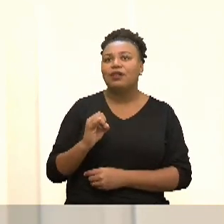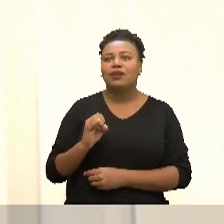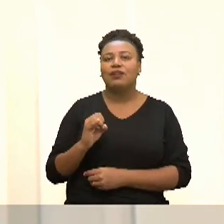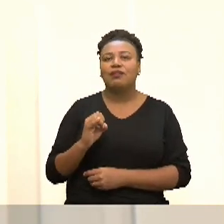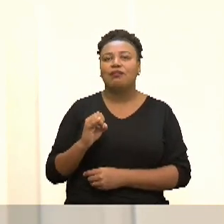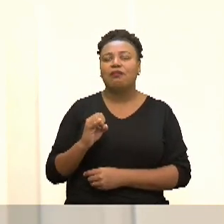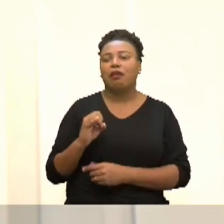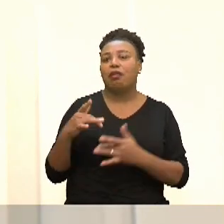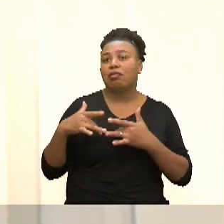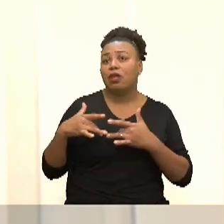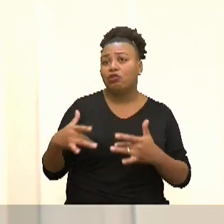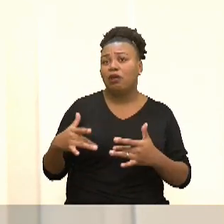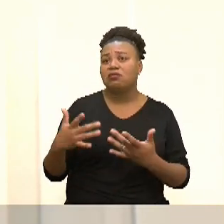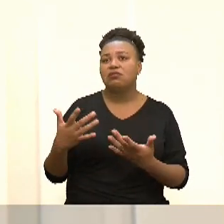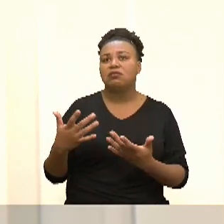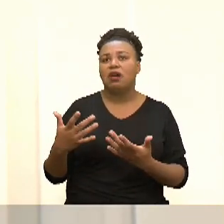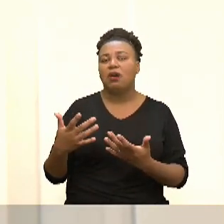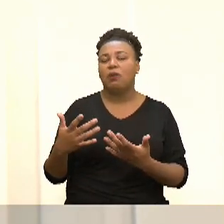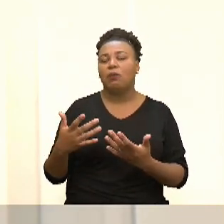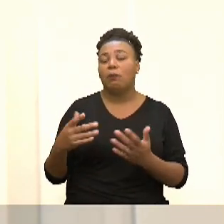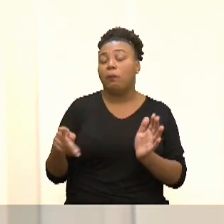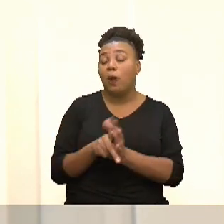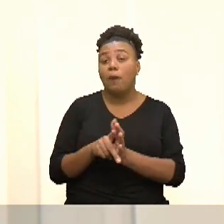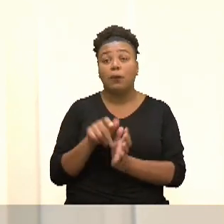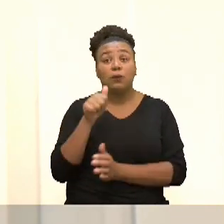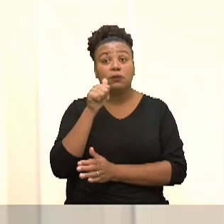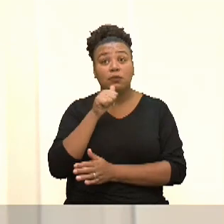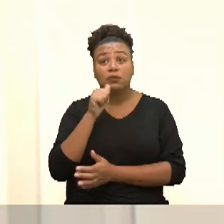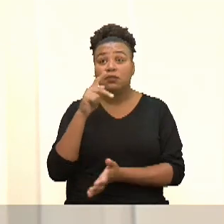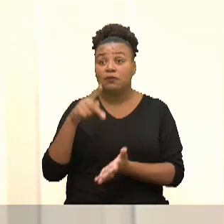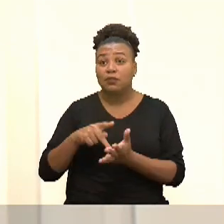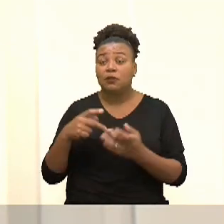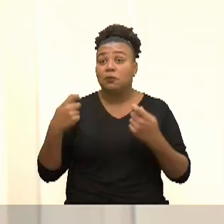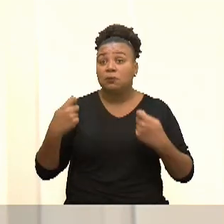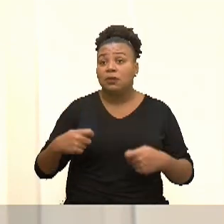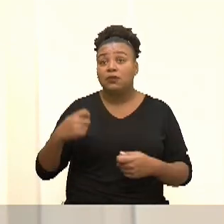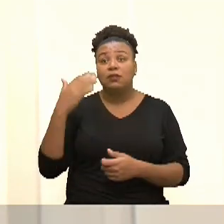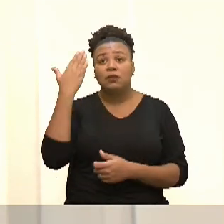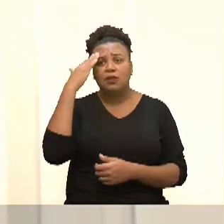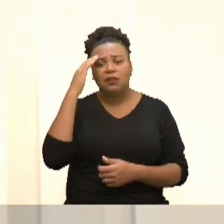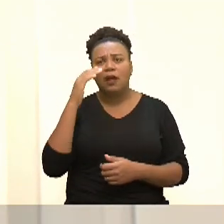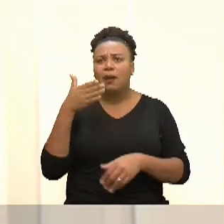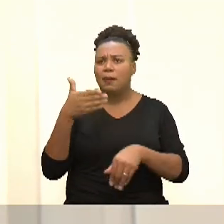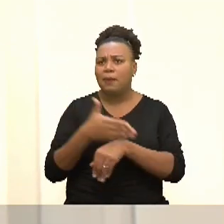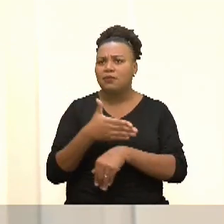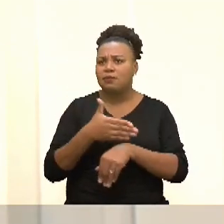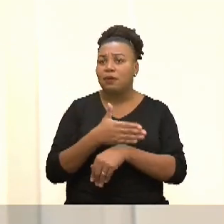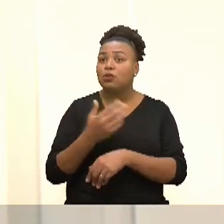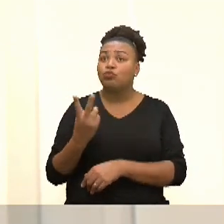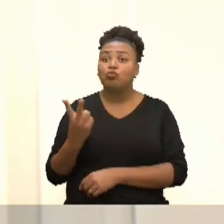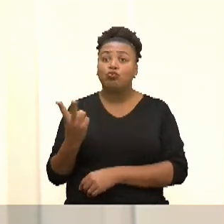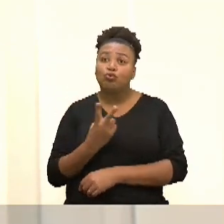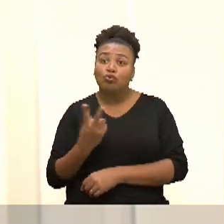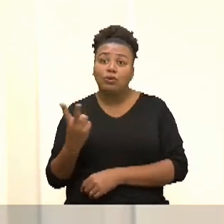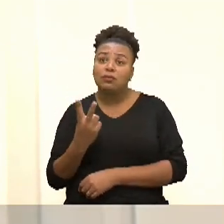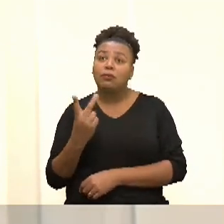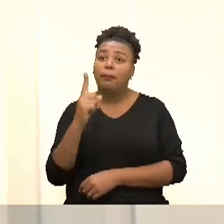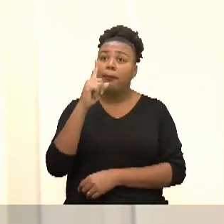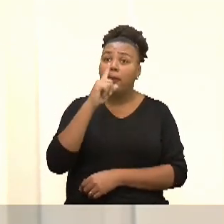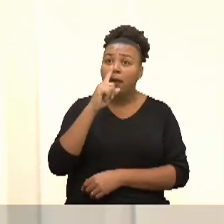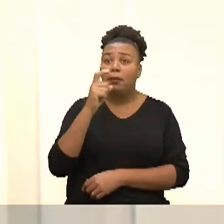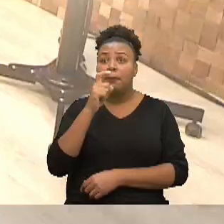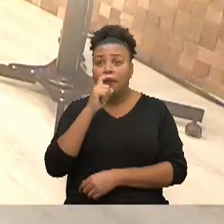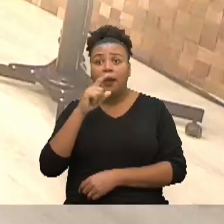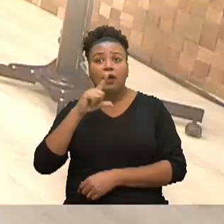dedicação compulsória às mulheres, e, na verdade, a gente precisa entender a participação ativa dos dois genitores. A gente tem a